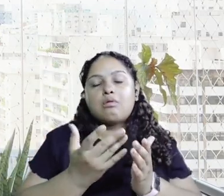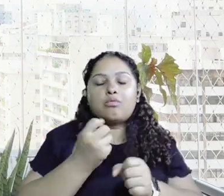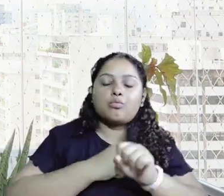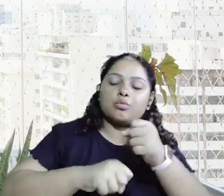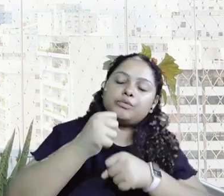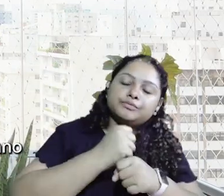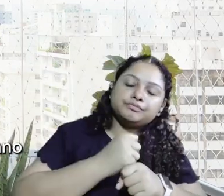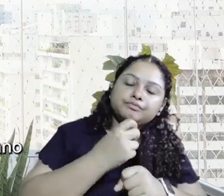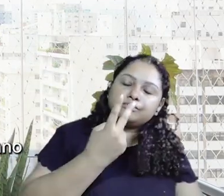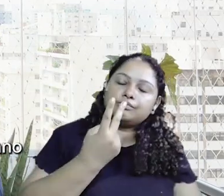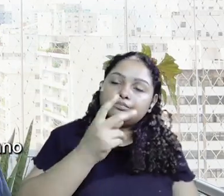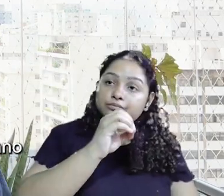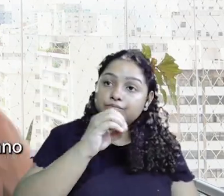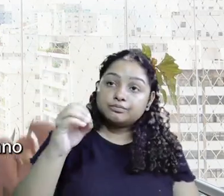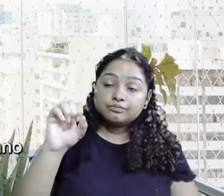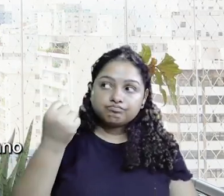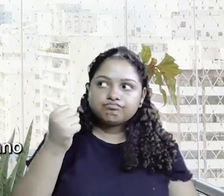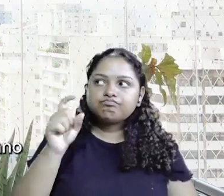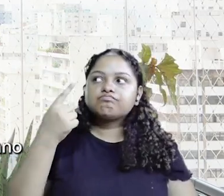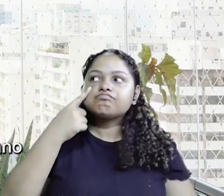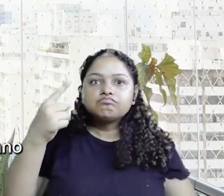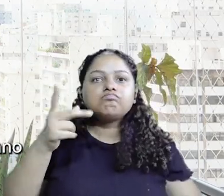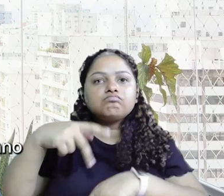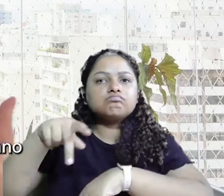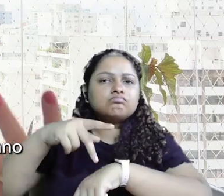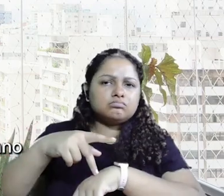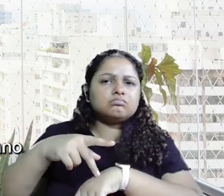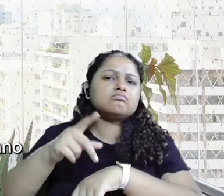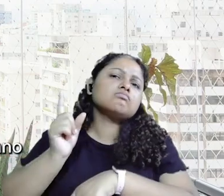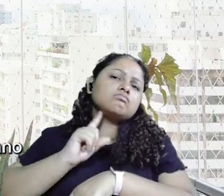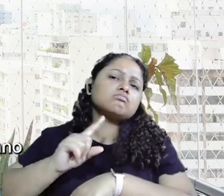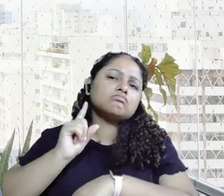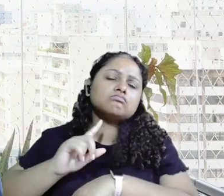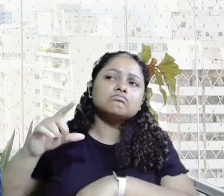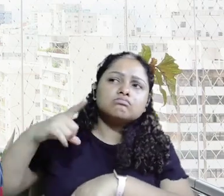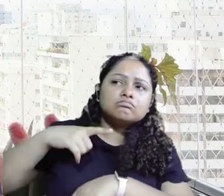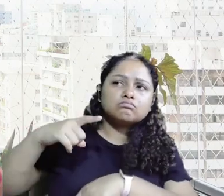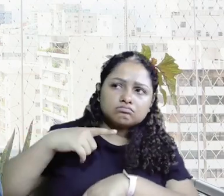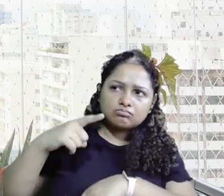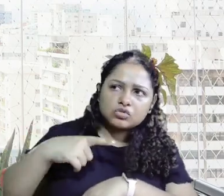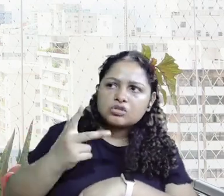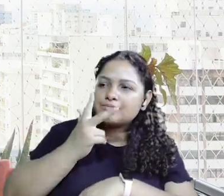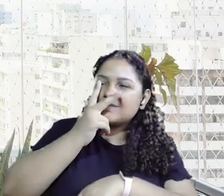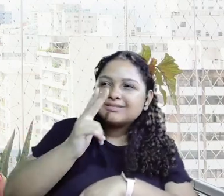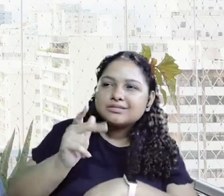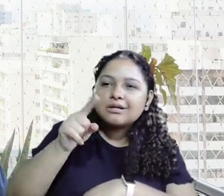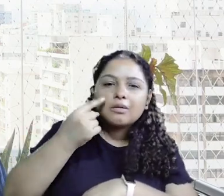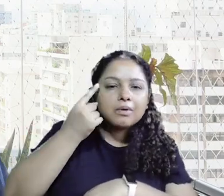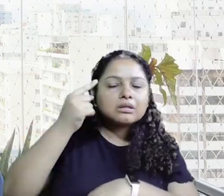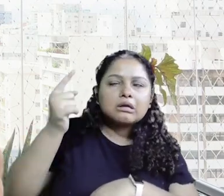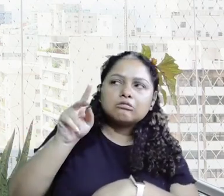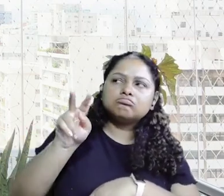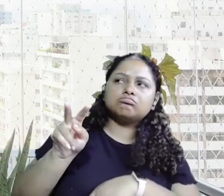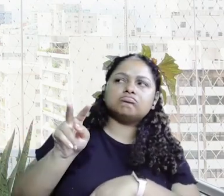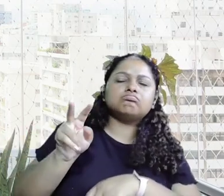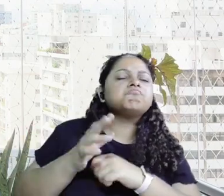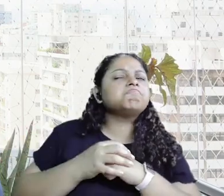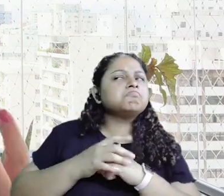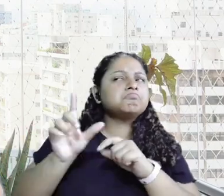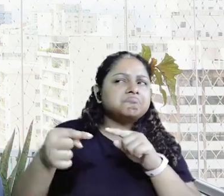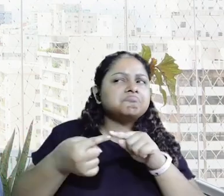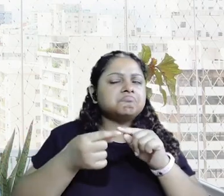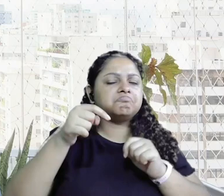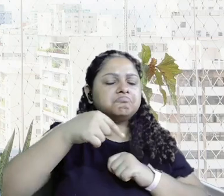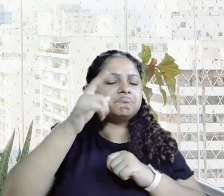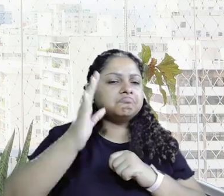2008, quando eu vi que no mercado americano tinha algo similar, que era o executivo fracionado. Era uma ideia que eu falei,